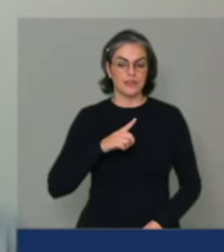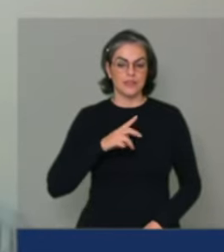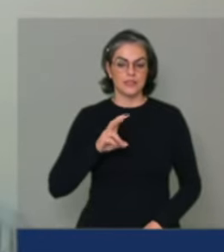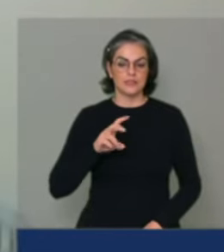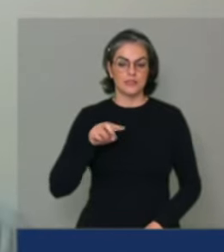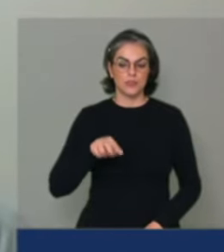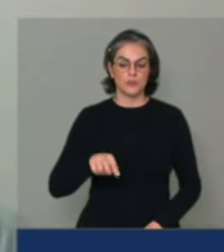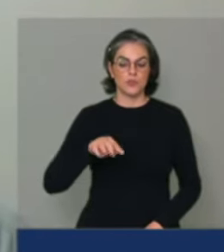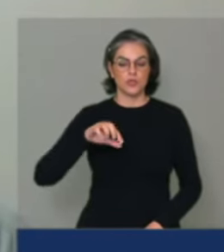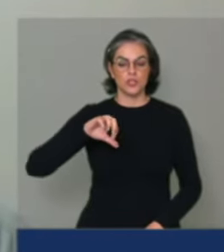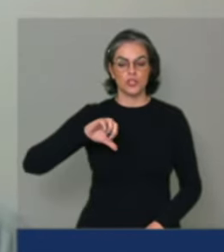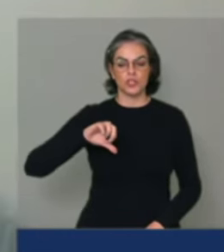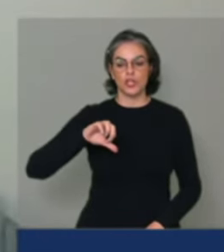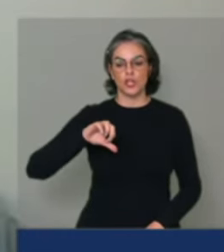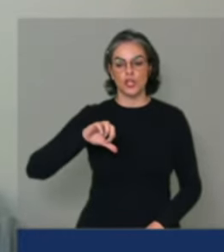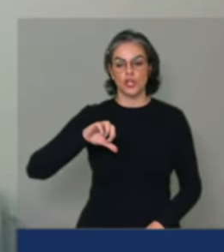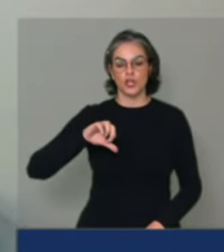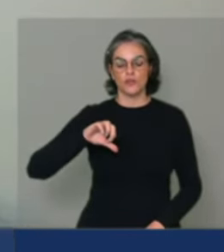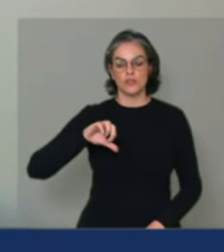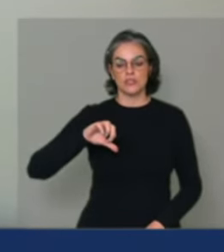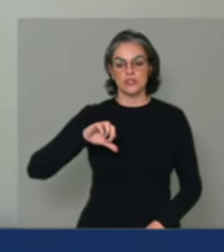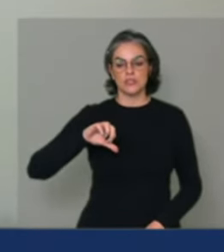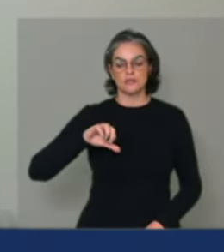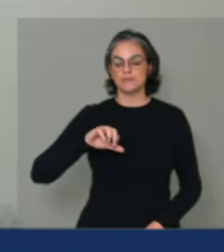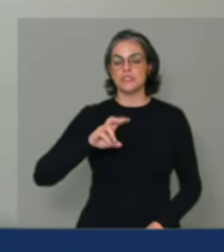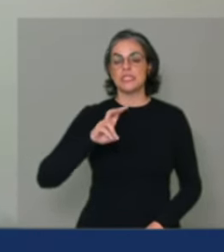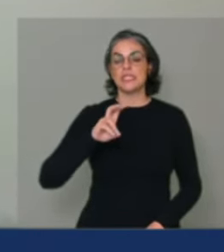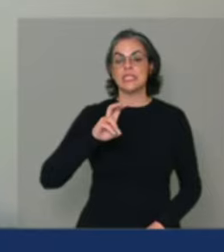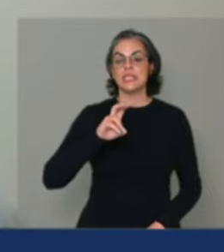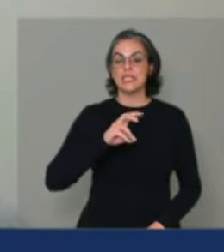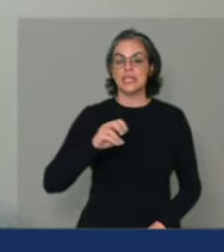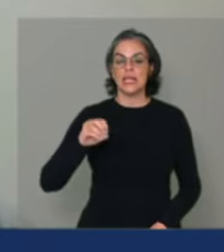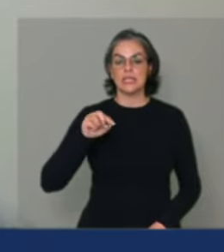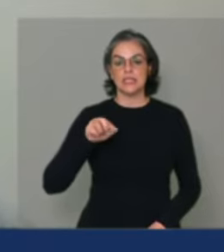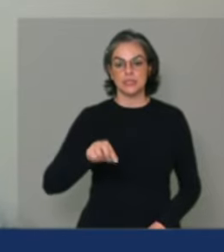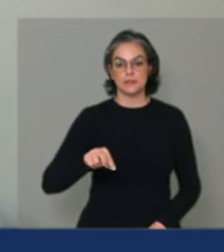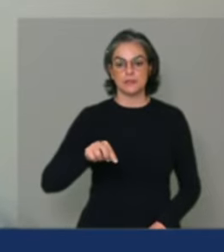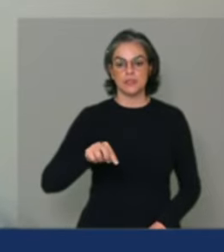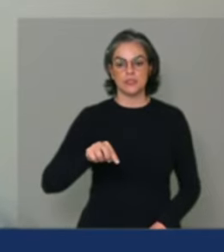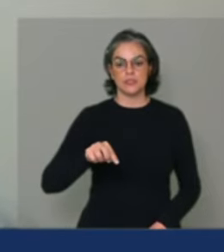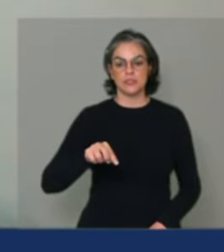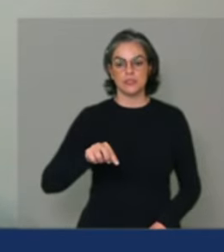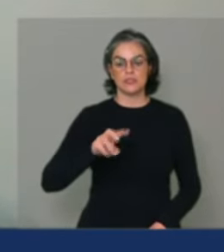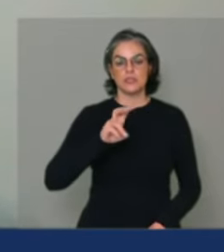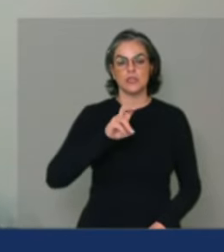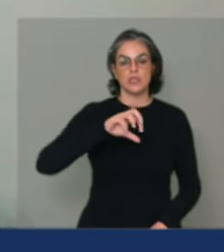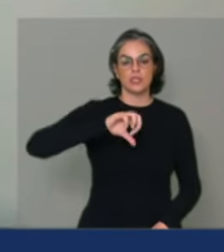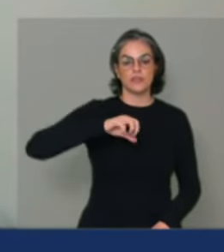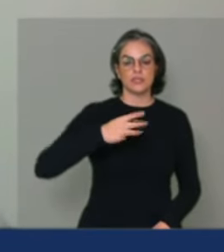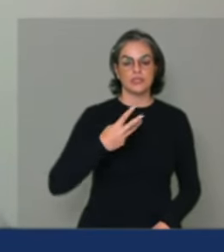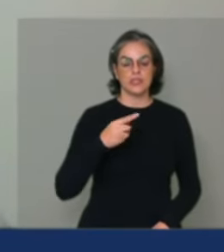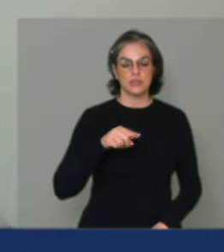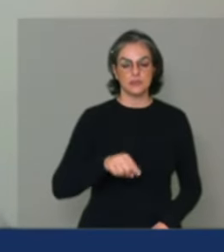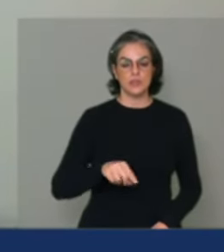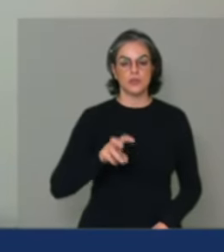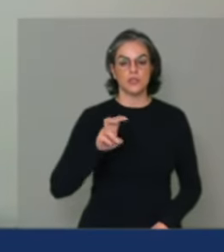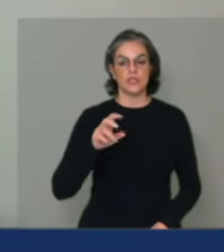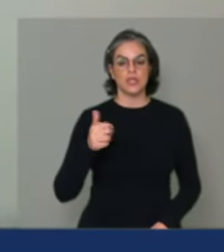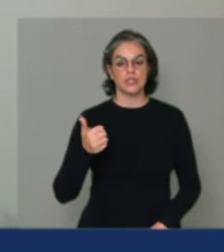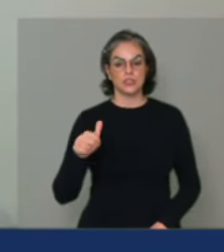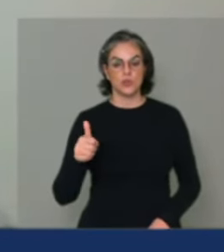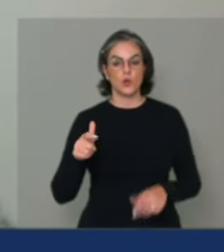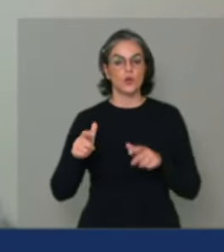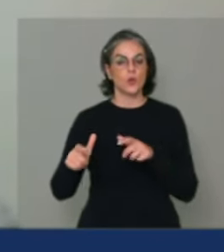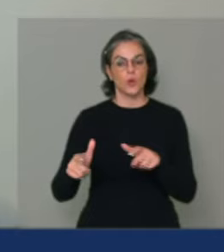e, desculpe, 500.900, 593.411 estabelecimentos da agricultura familiar